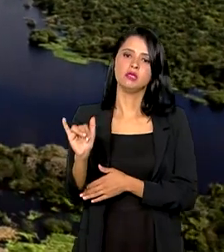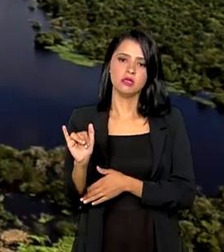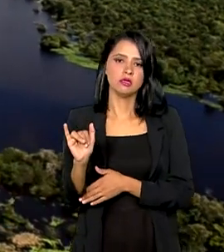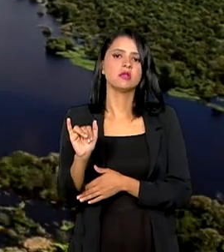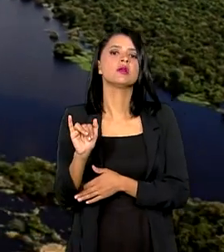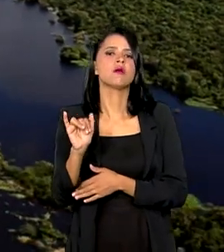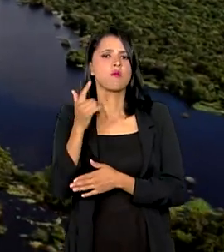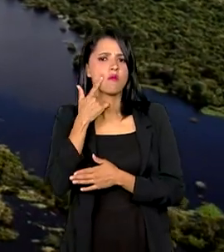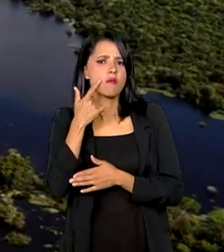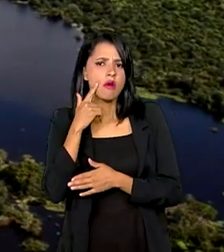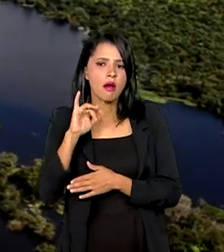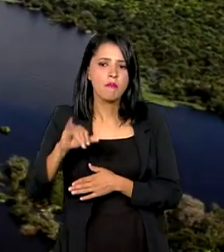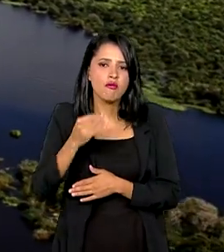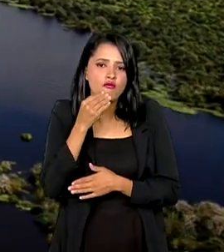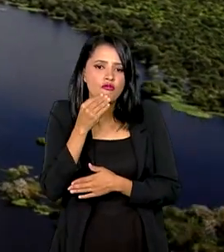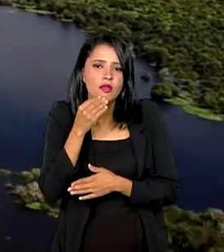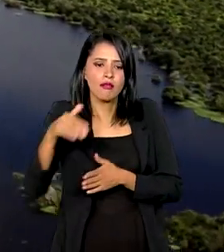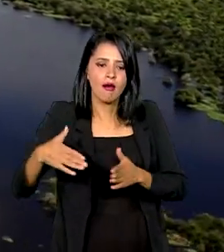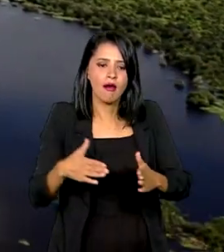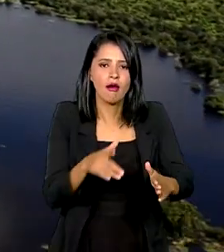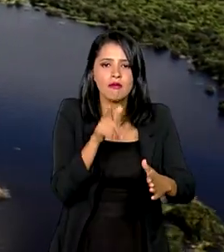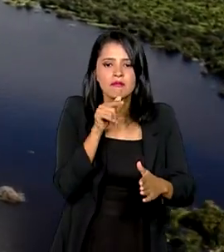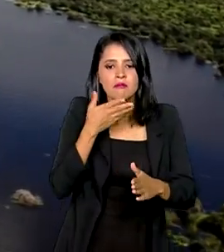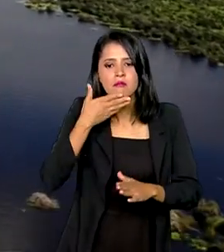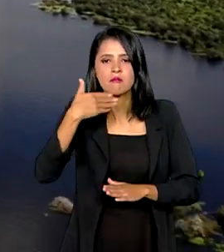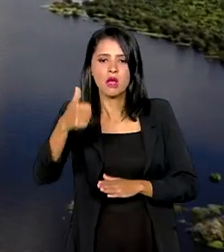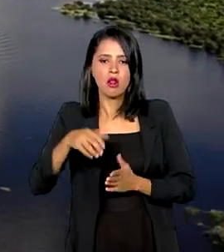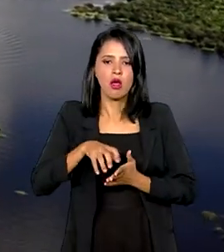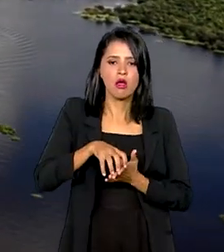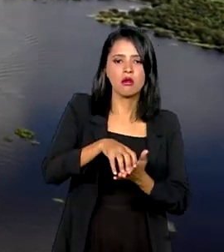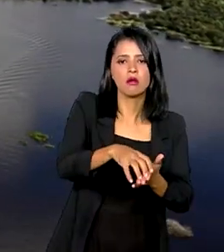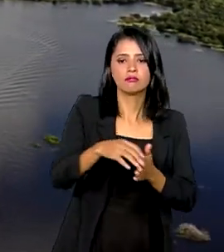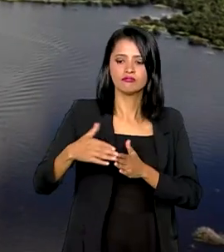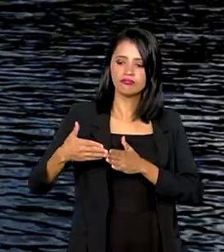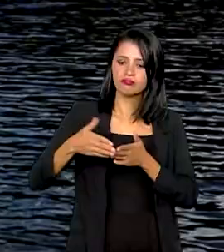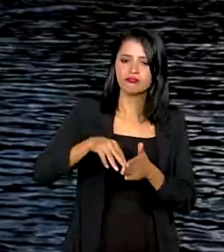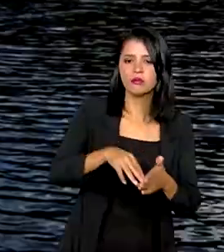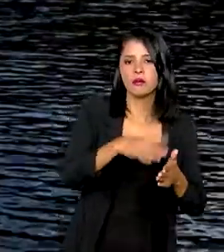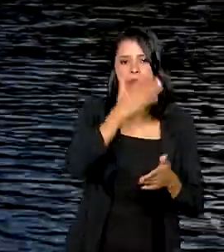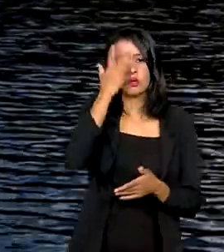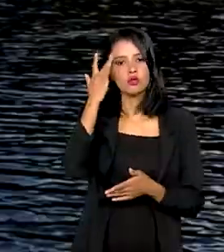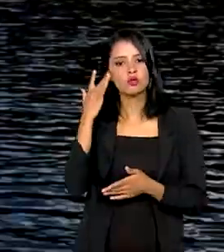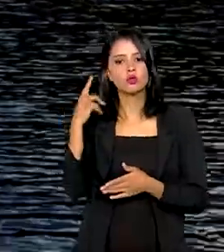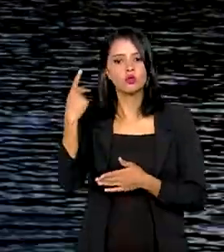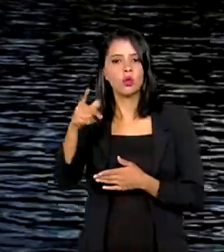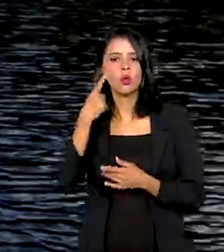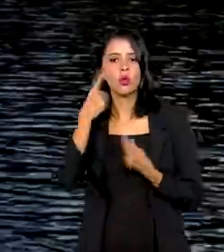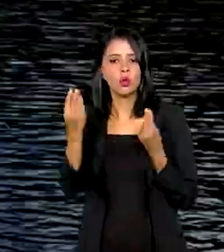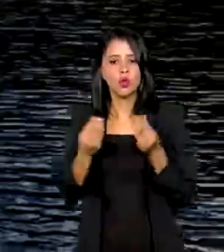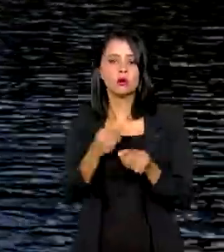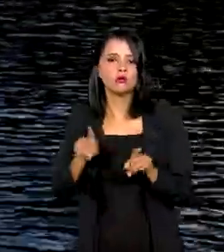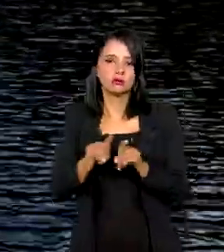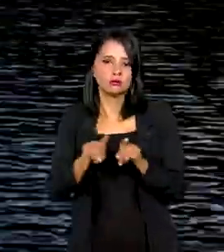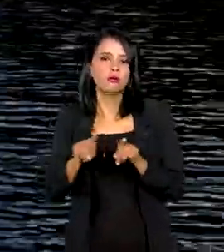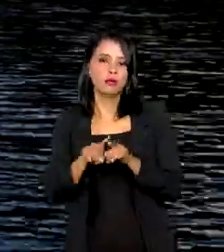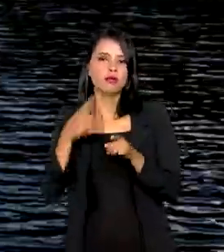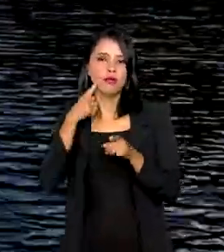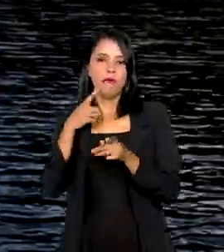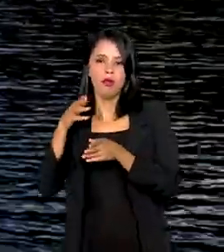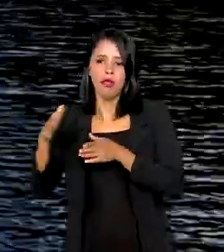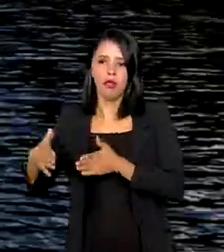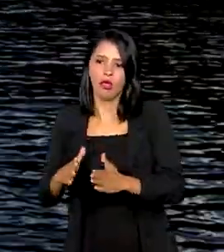melhorar o aproveitamento dos rios brasileiros no transporte de cargas e passageiros, desafogando também as rodovias,